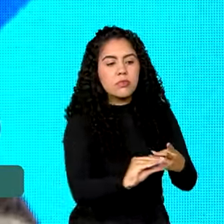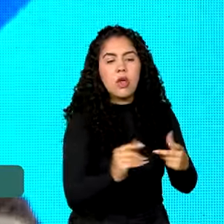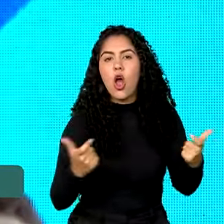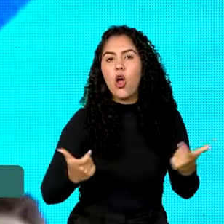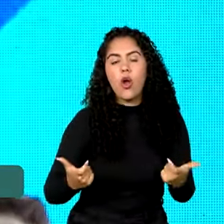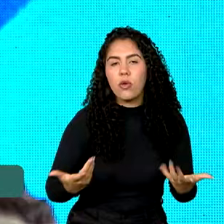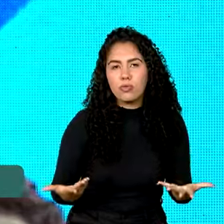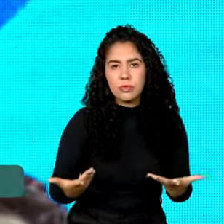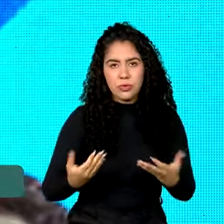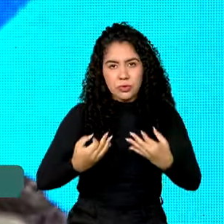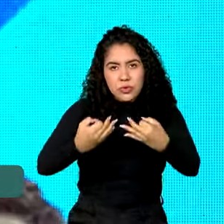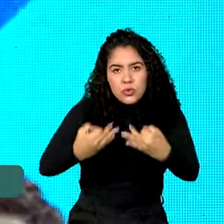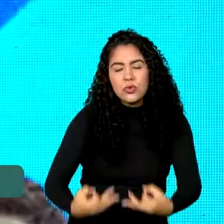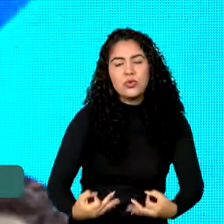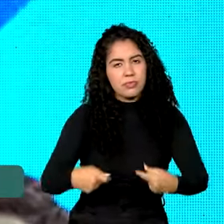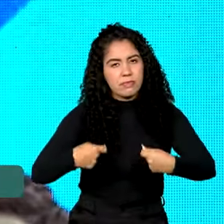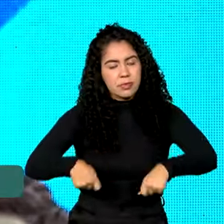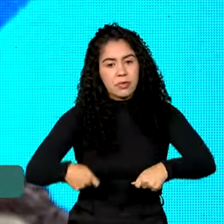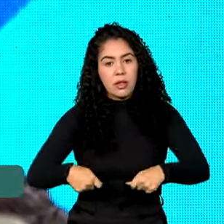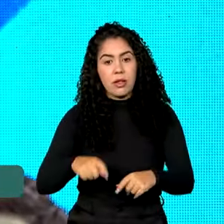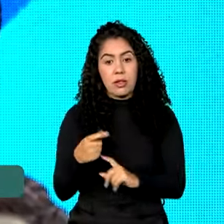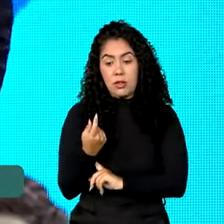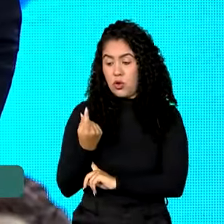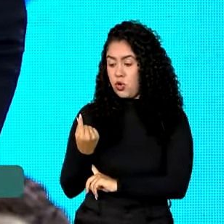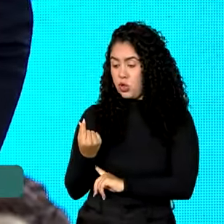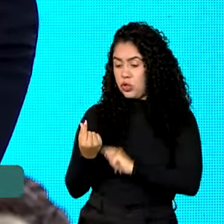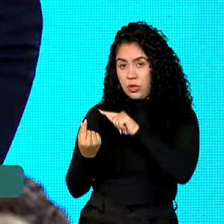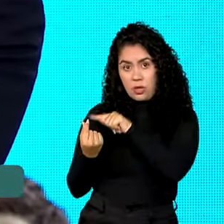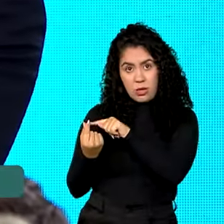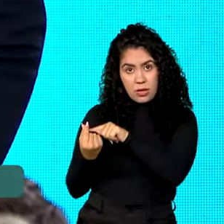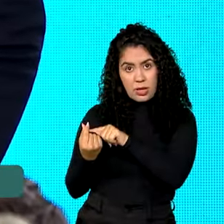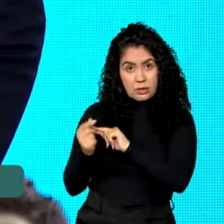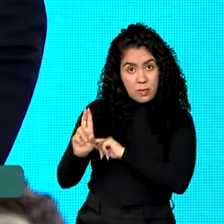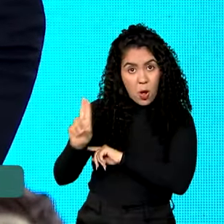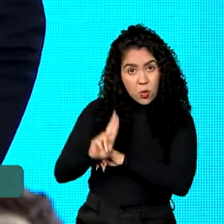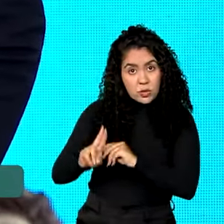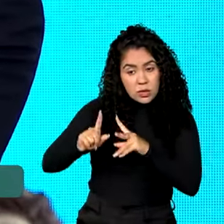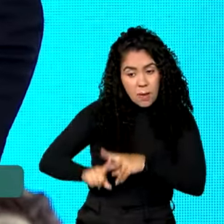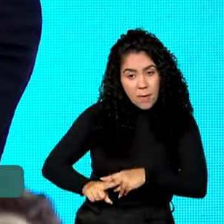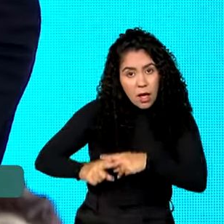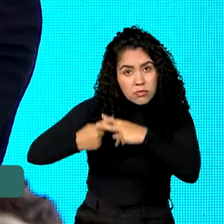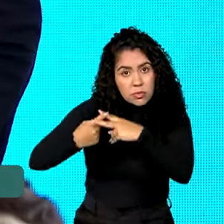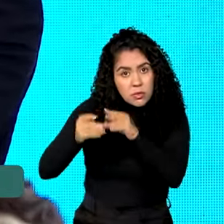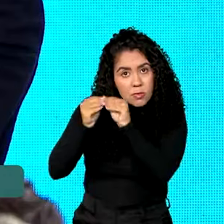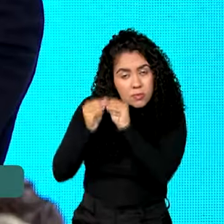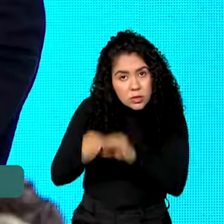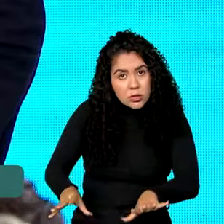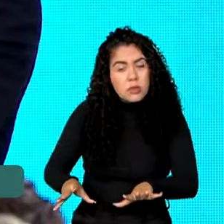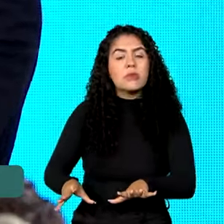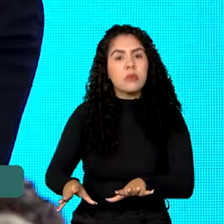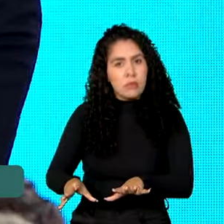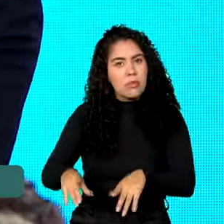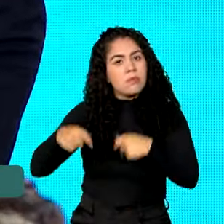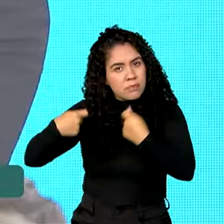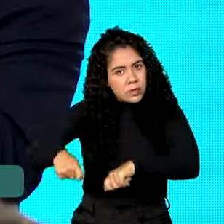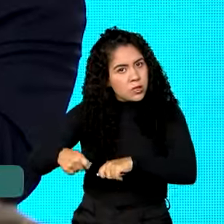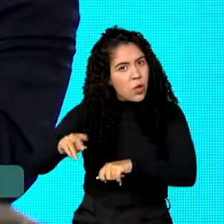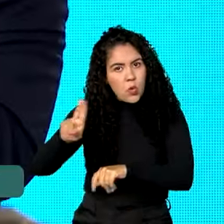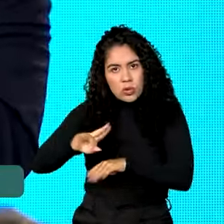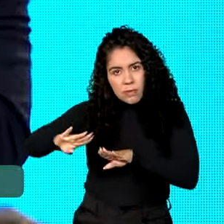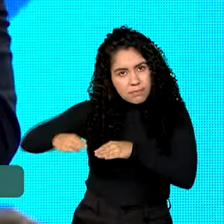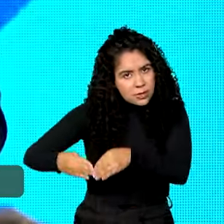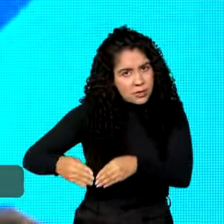Dinheiro que é para reparar dano, é para reparar dano.